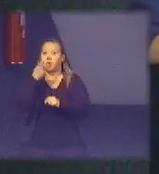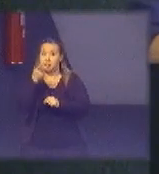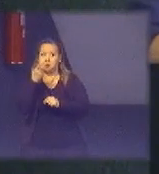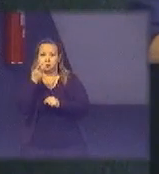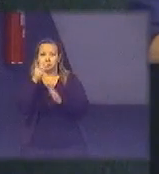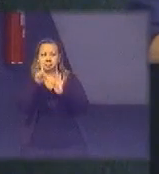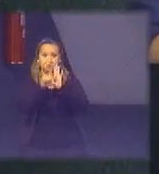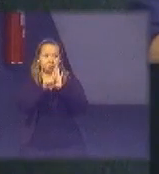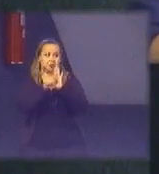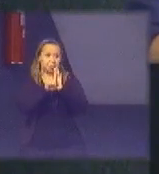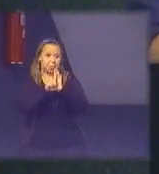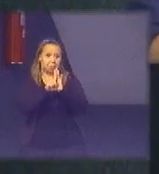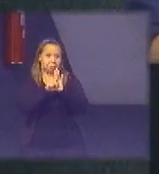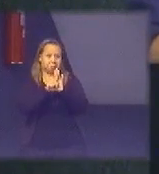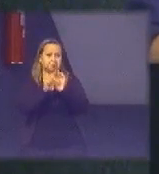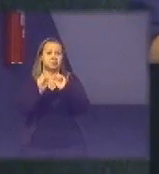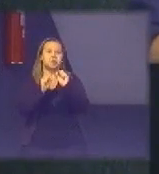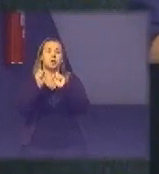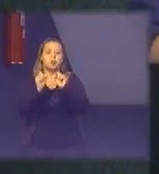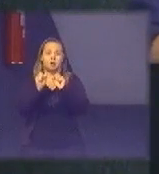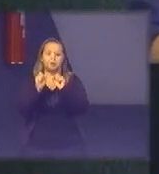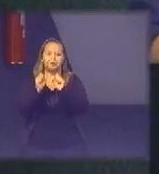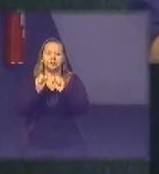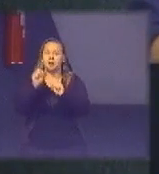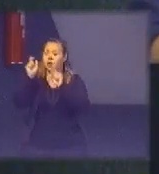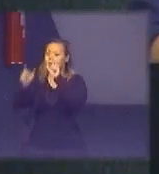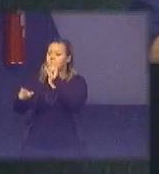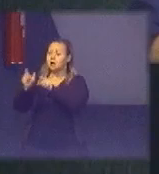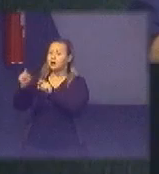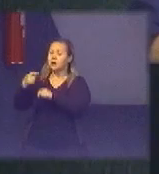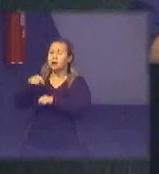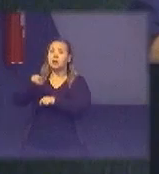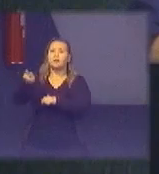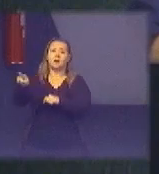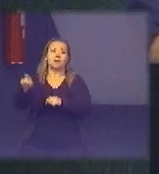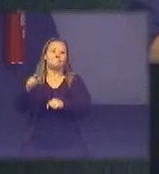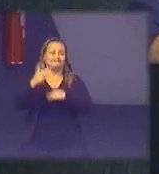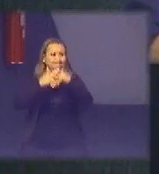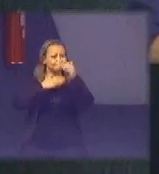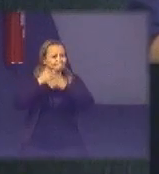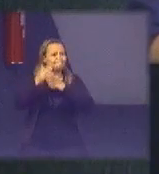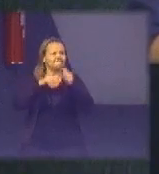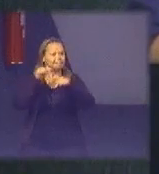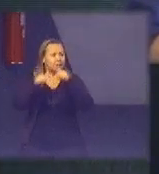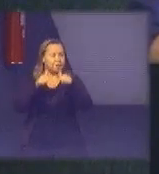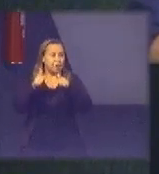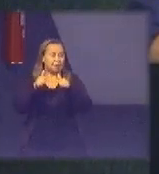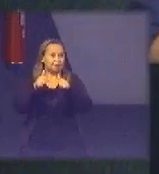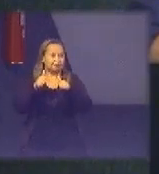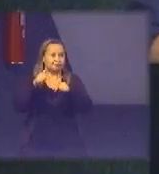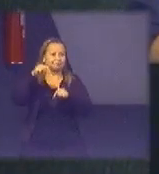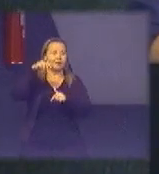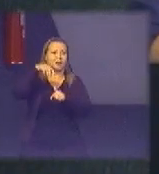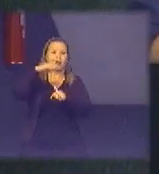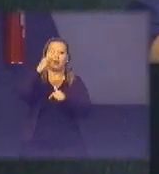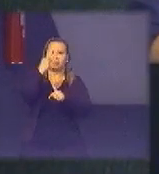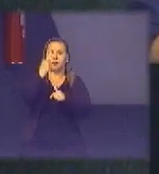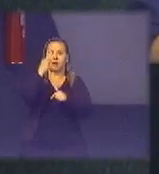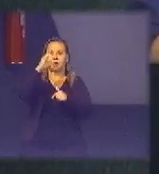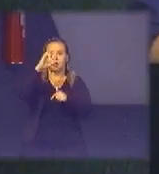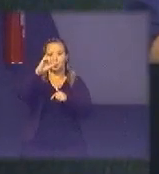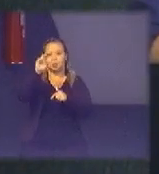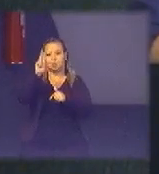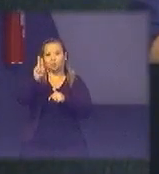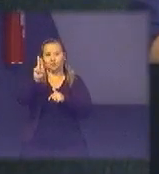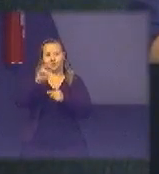ontem para o TCE do Paraná quem que vai atrás no futuro para ver isso aí tribunal de contas e aí eu digo a